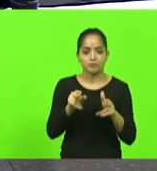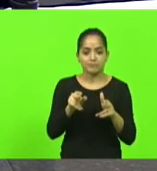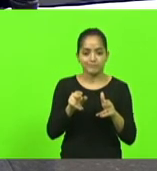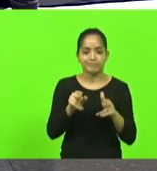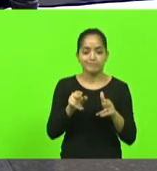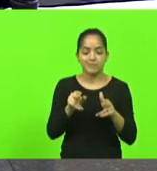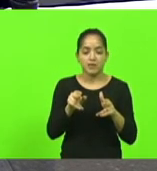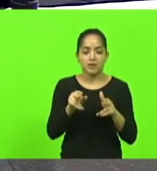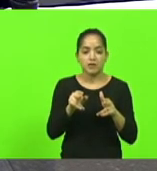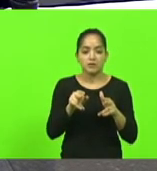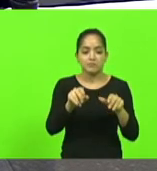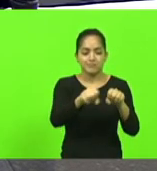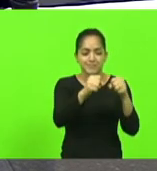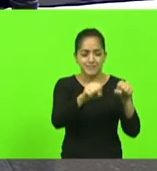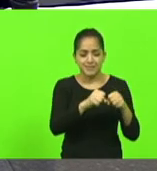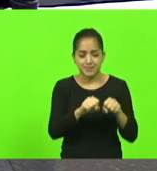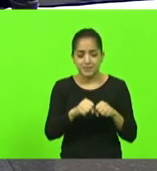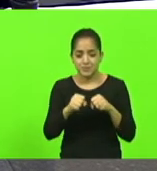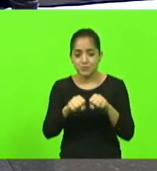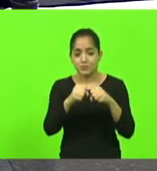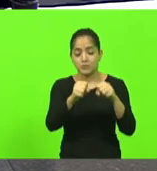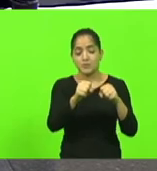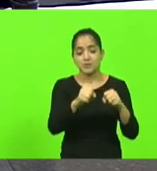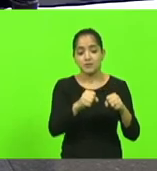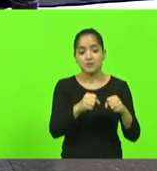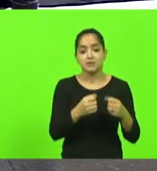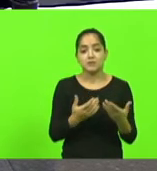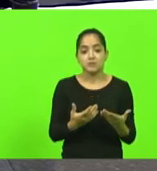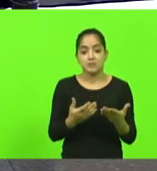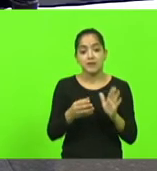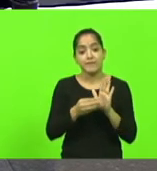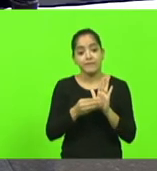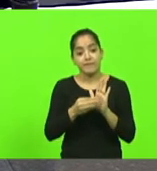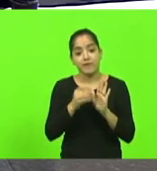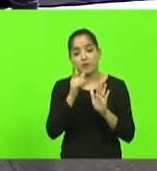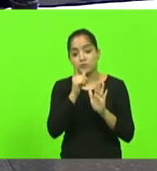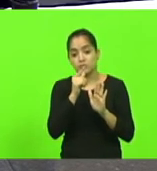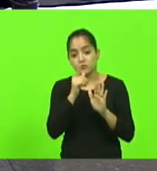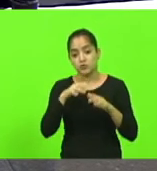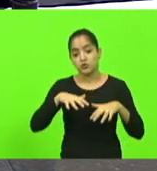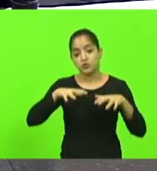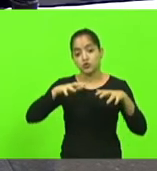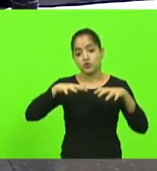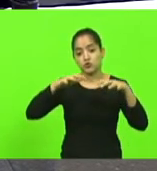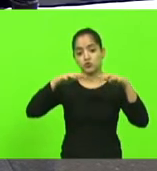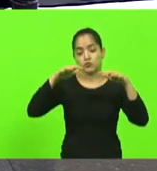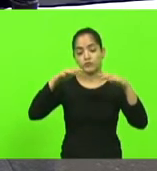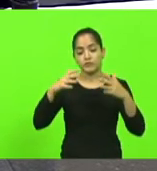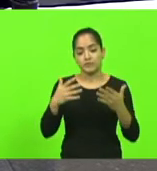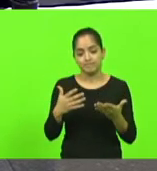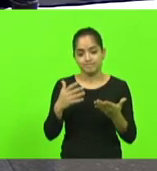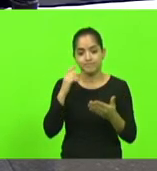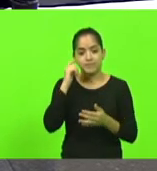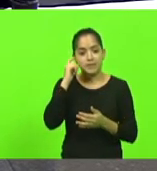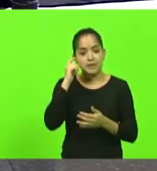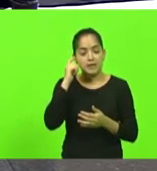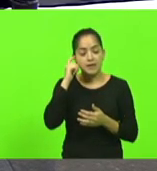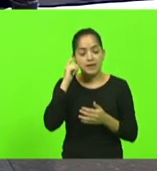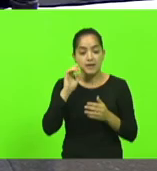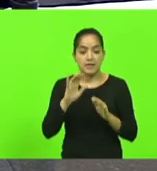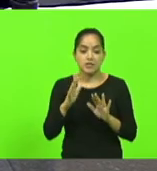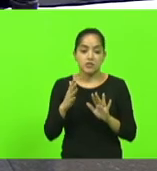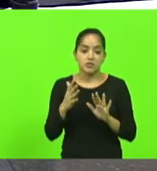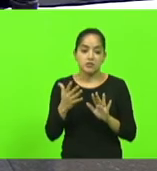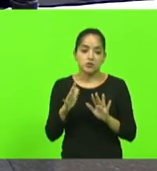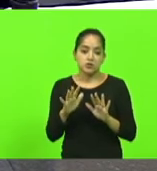as lavouras e a falta de chuva a falta de umidade nós já já estamos com